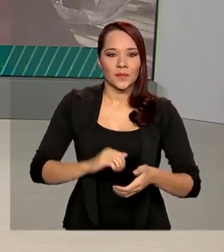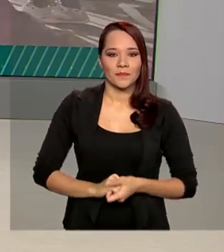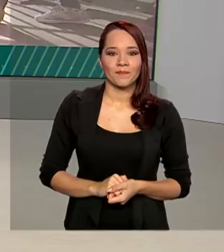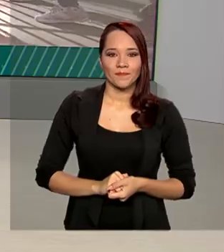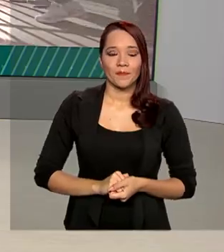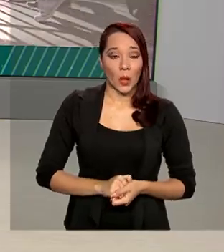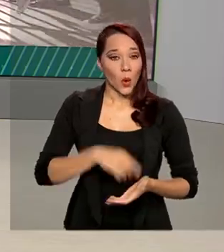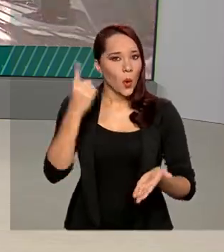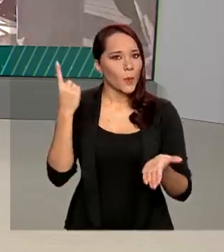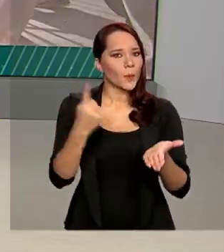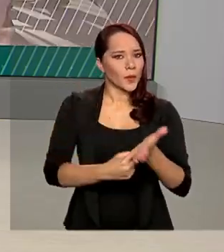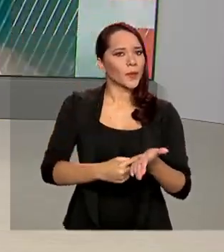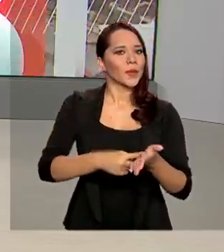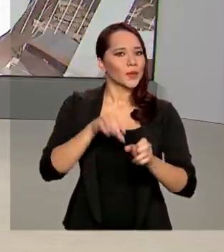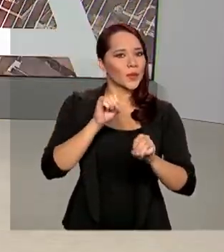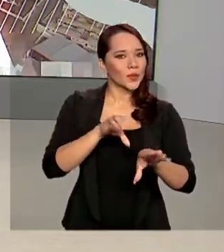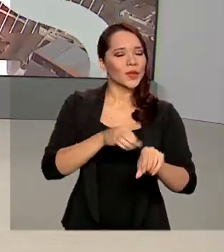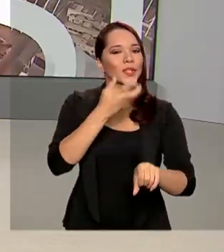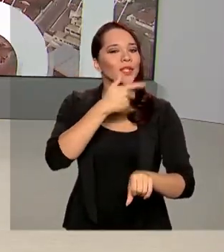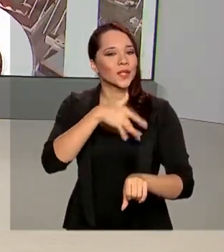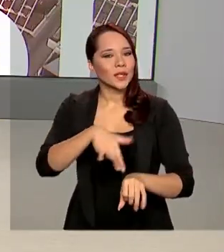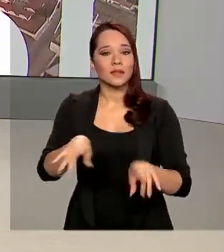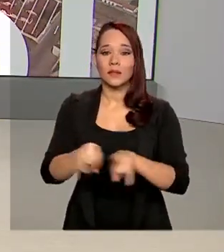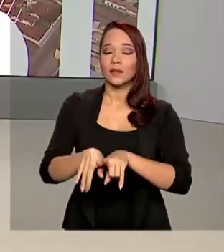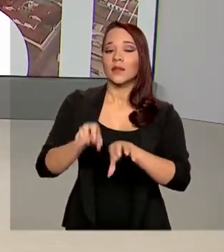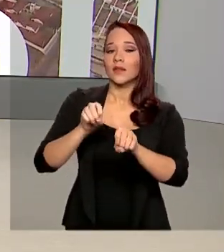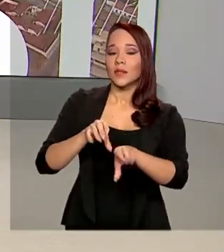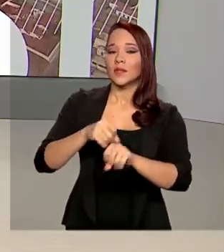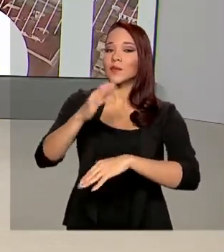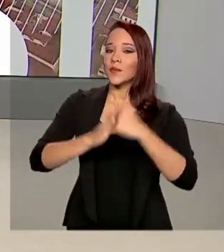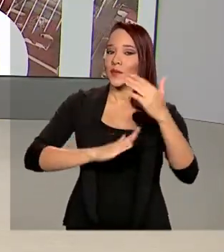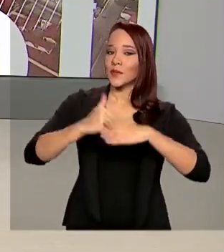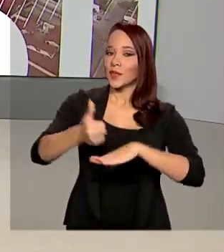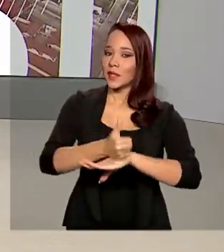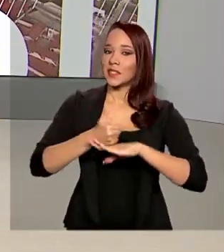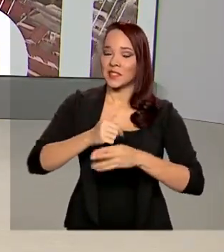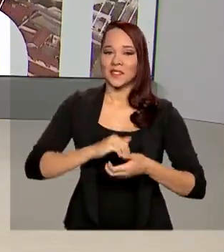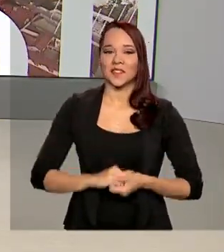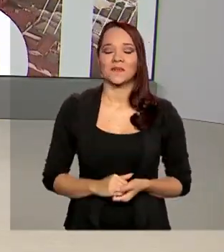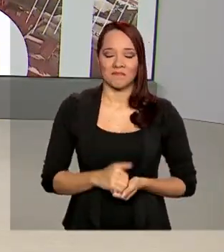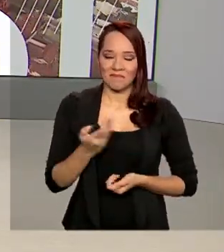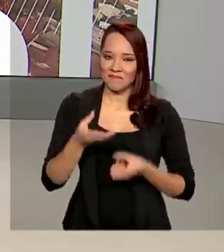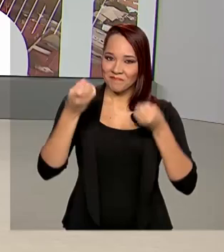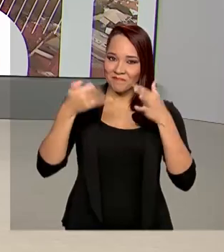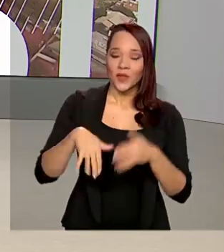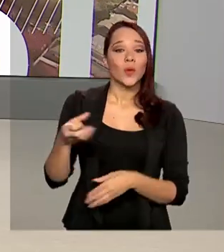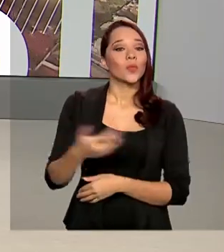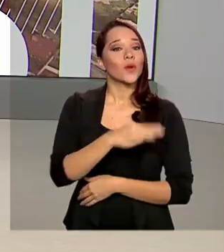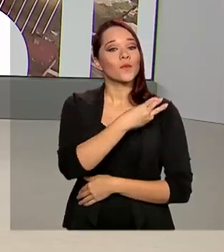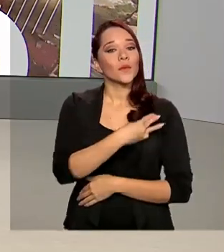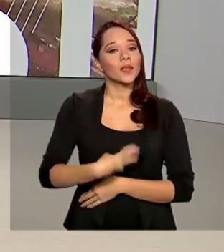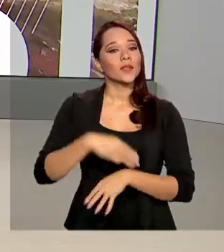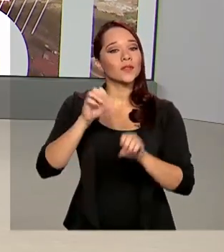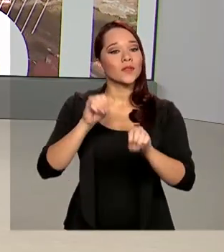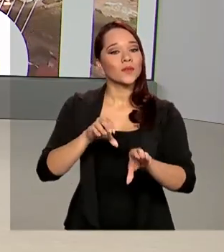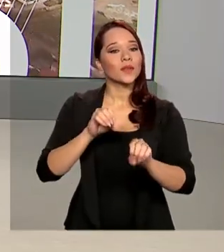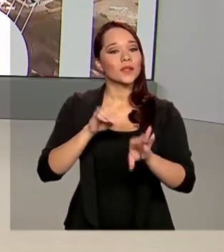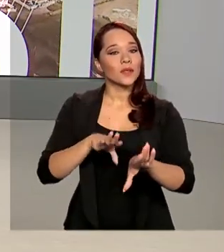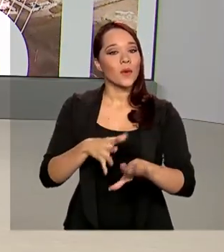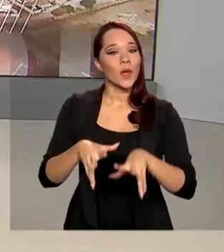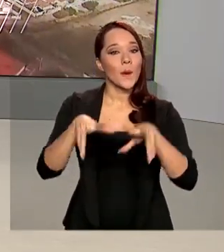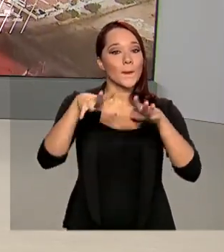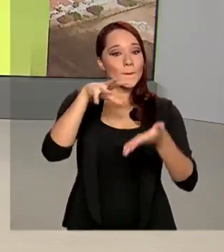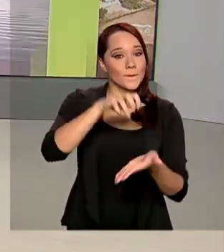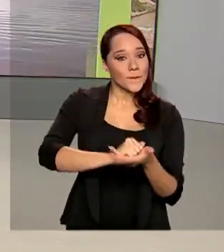compromisso com a educação das crianças e com o ensino profissionalizante. Foi o que destacou o novo ministro da Educação que tomou